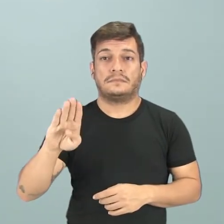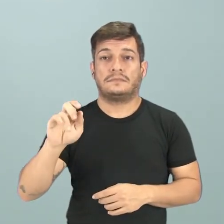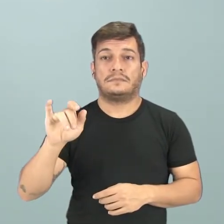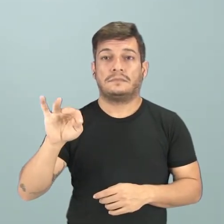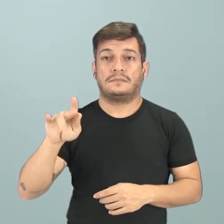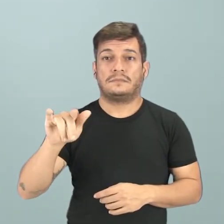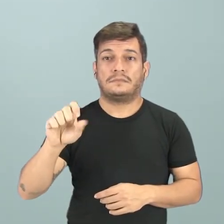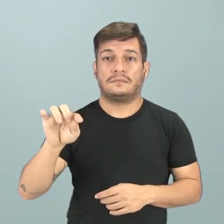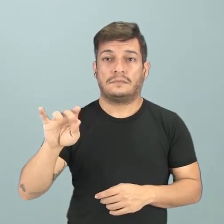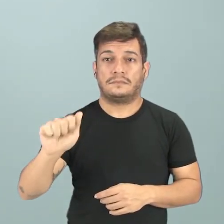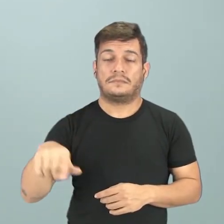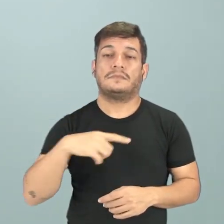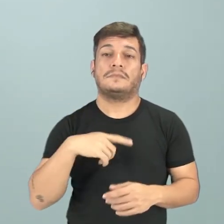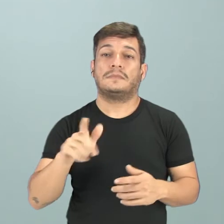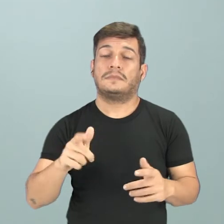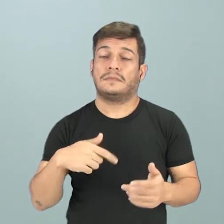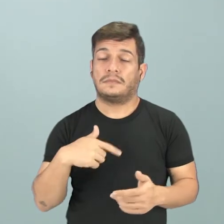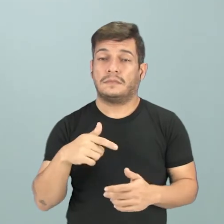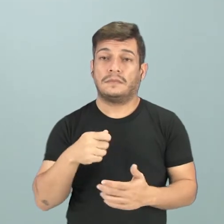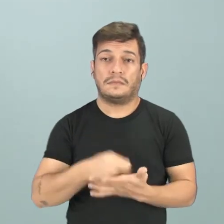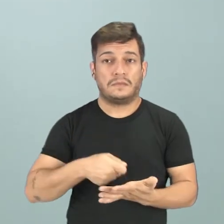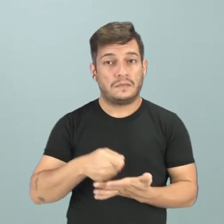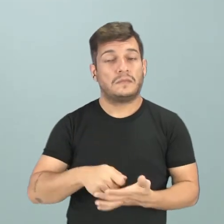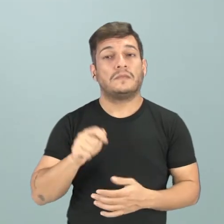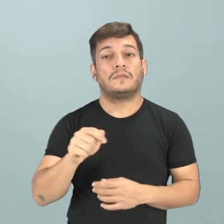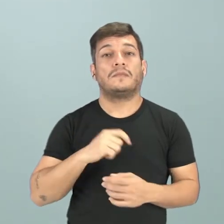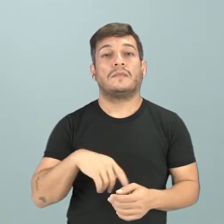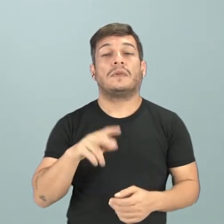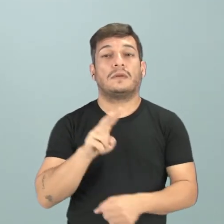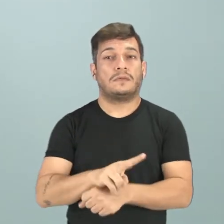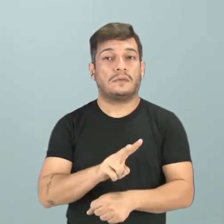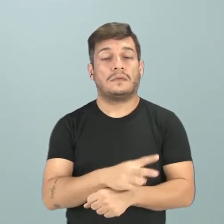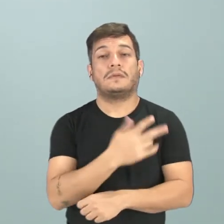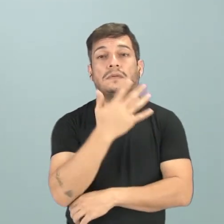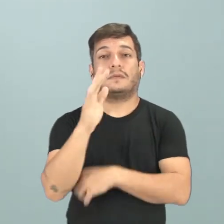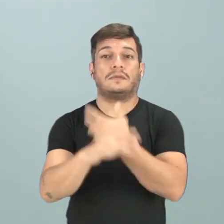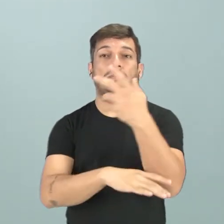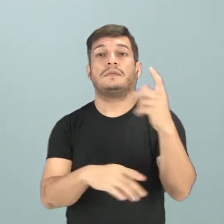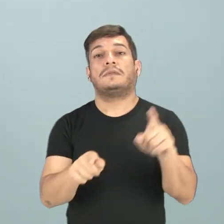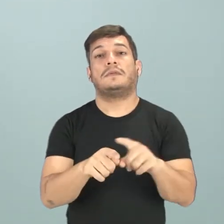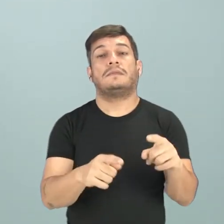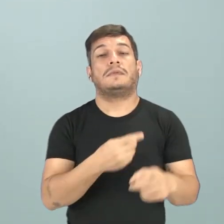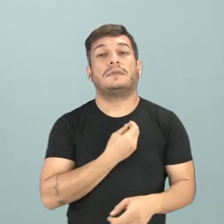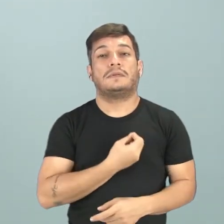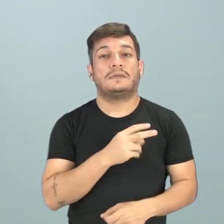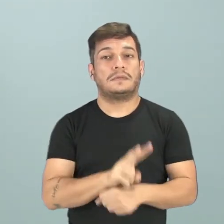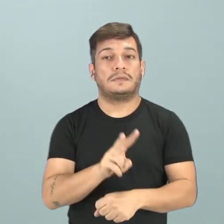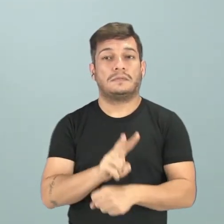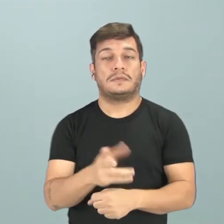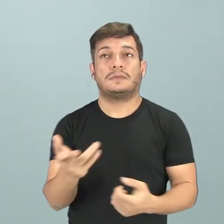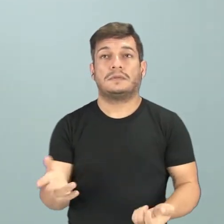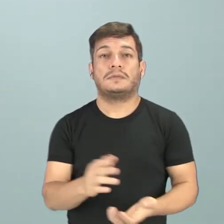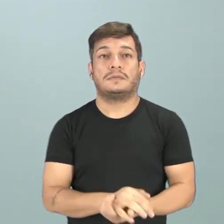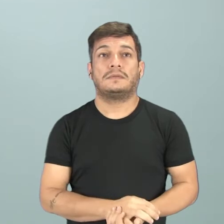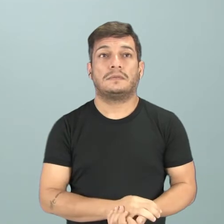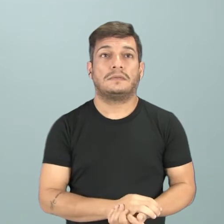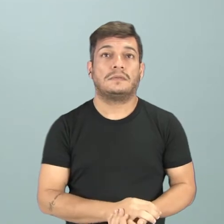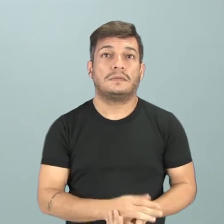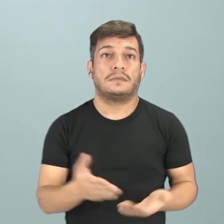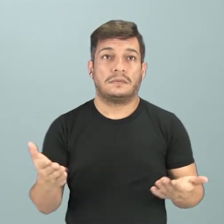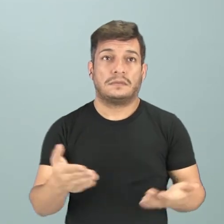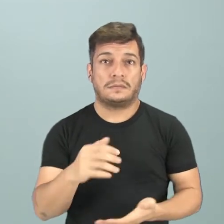que acabam defendendo o meio ambiente e, consequentemente, a sua preservação. Agora vamos